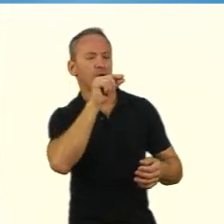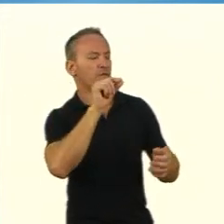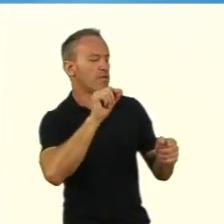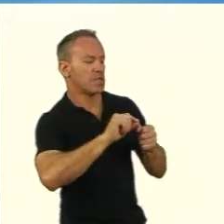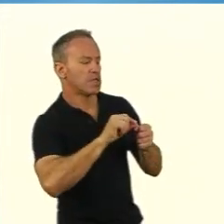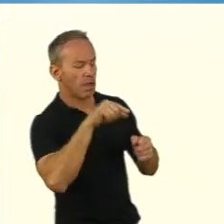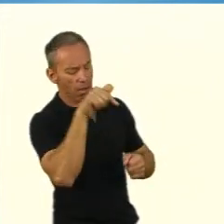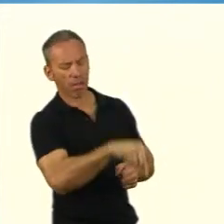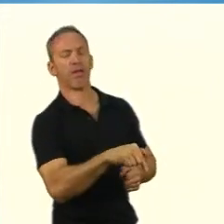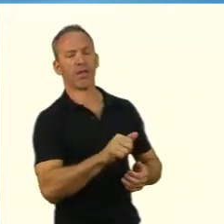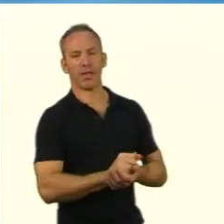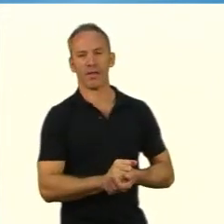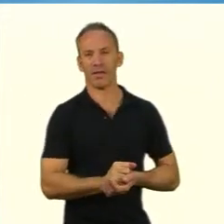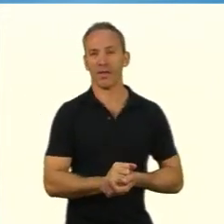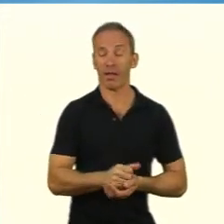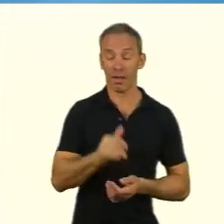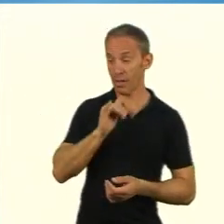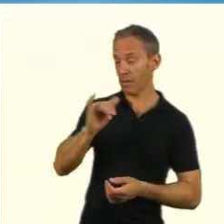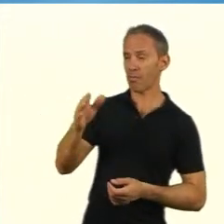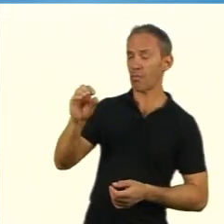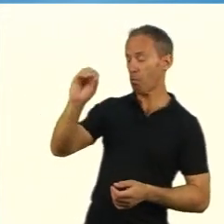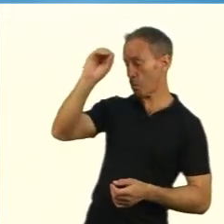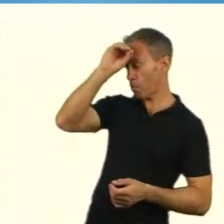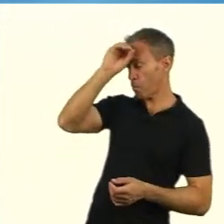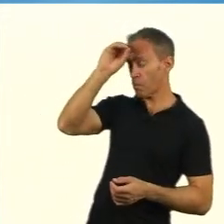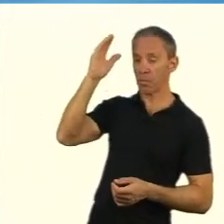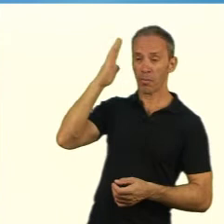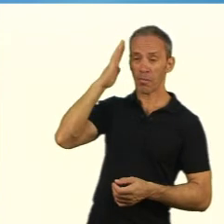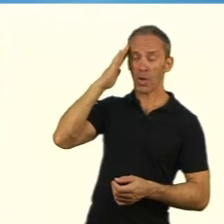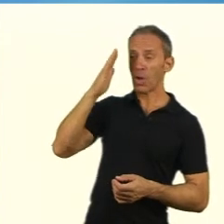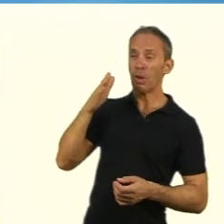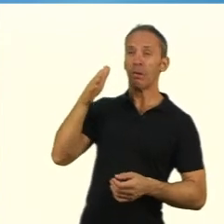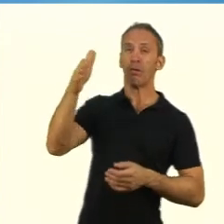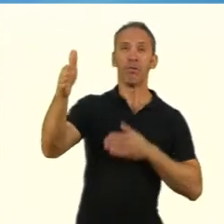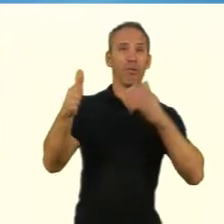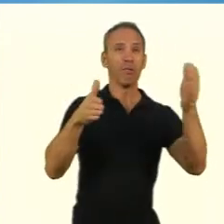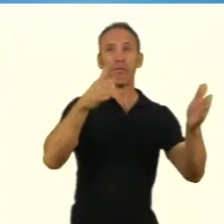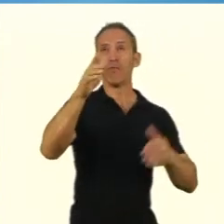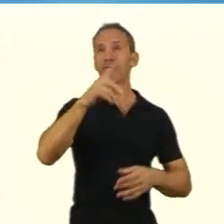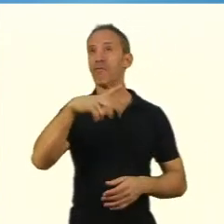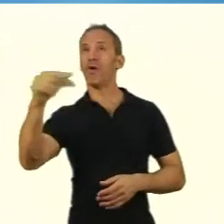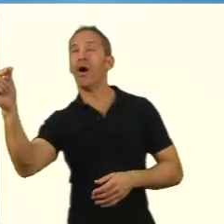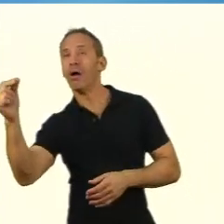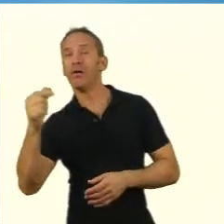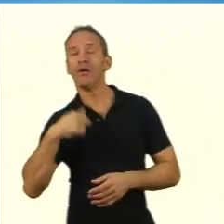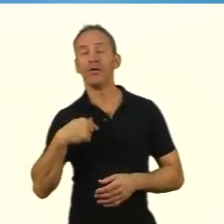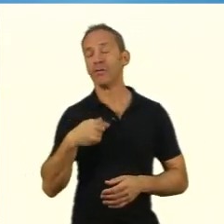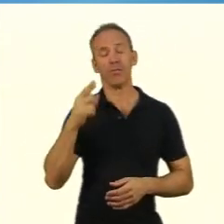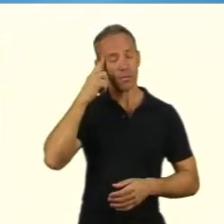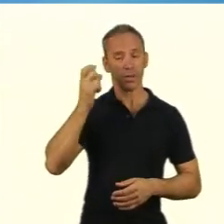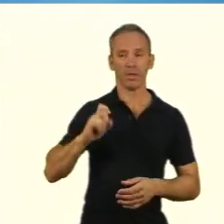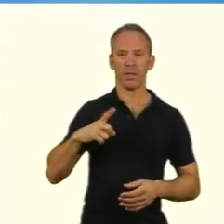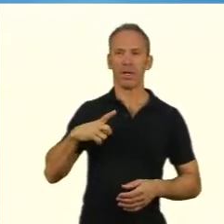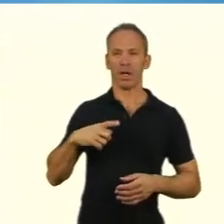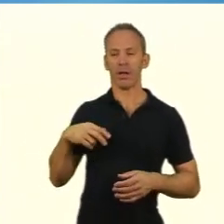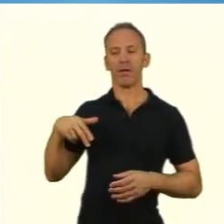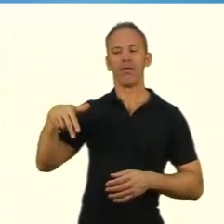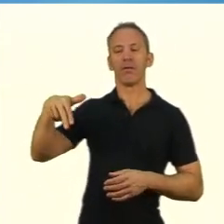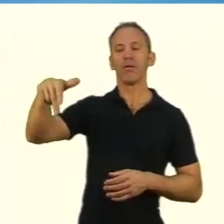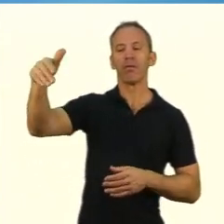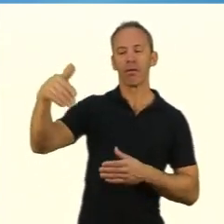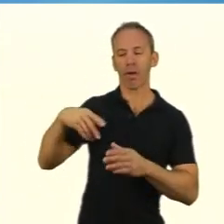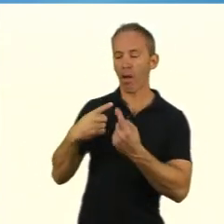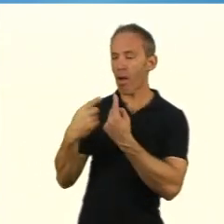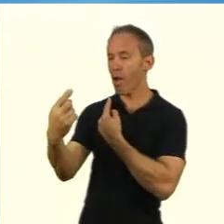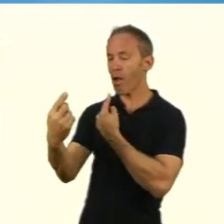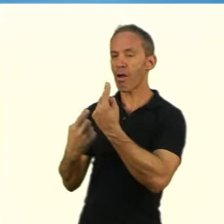fazer uma questão e hipotetizar é o esforço de tomar consciência de saber do lugar onde eu estou falando, né? Como